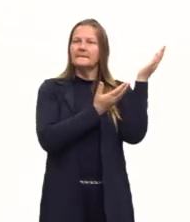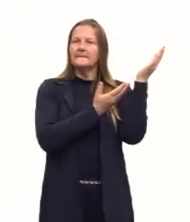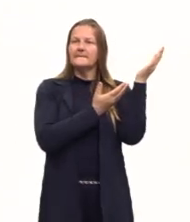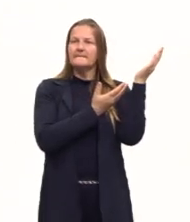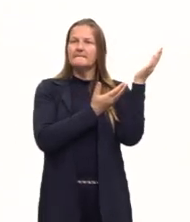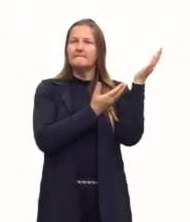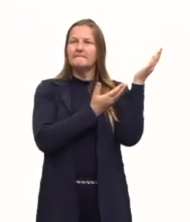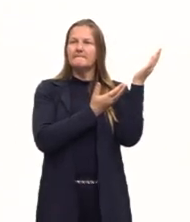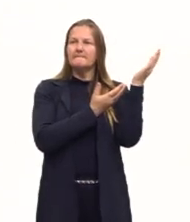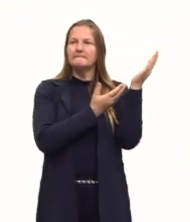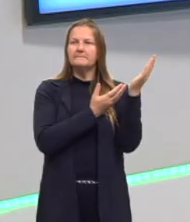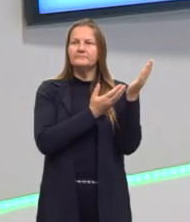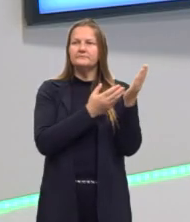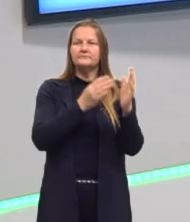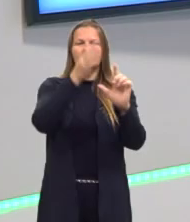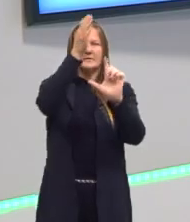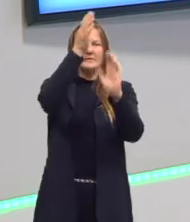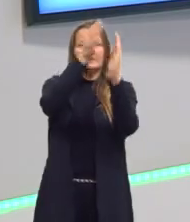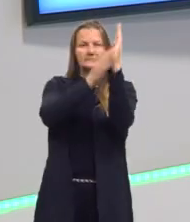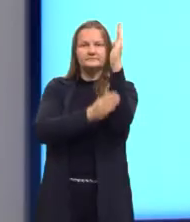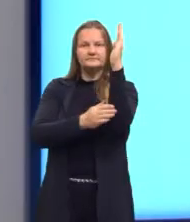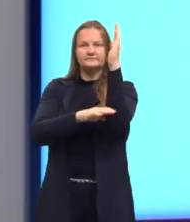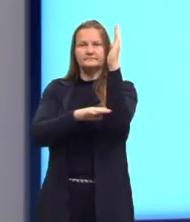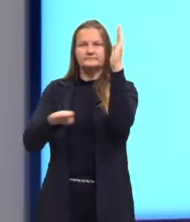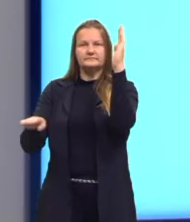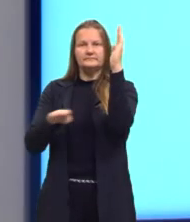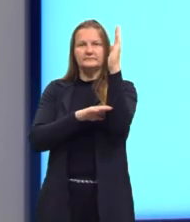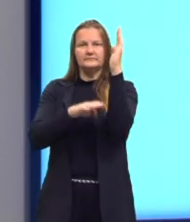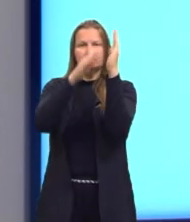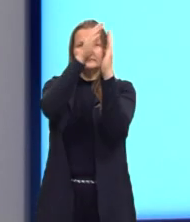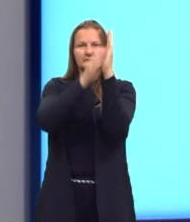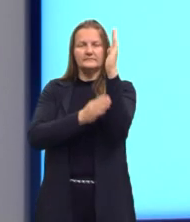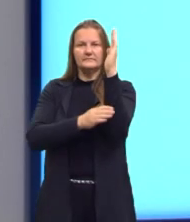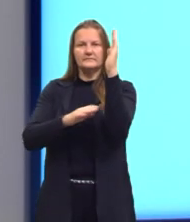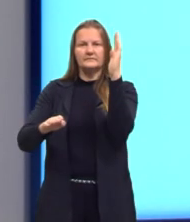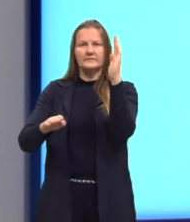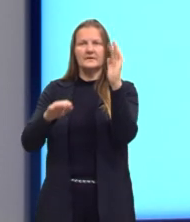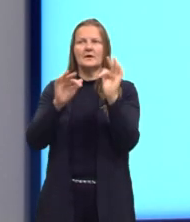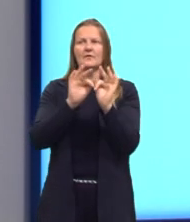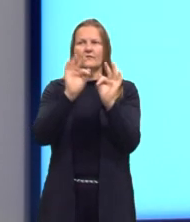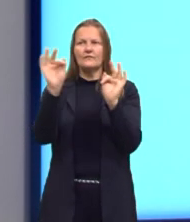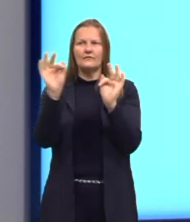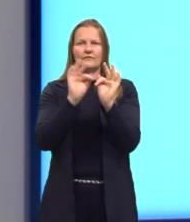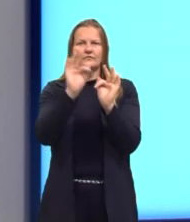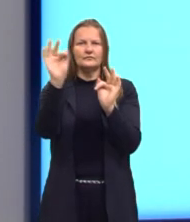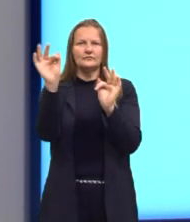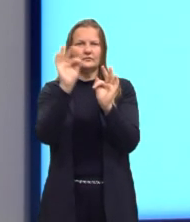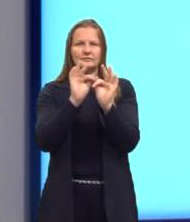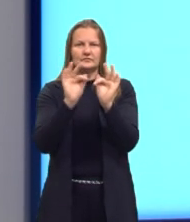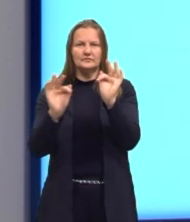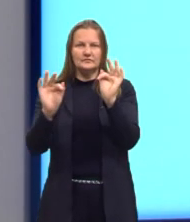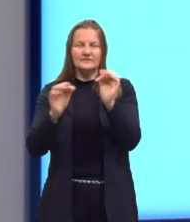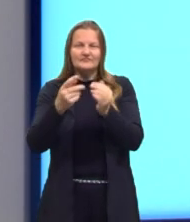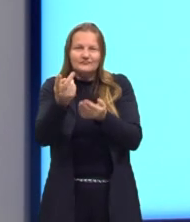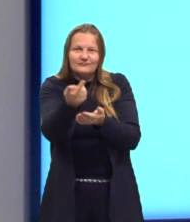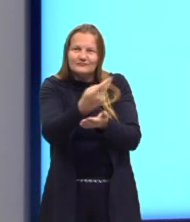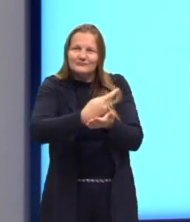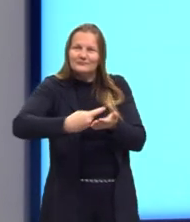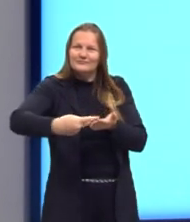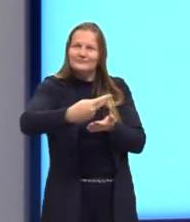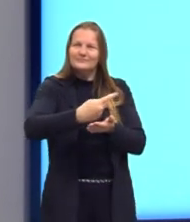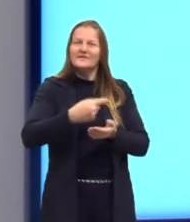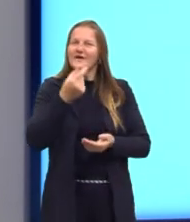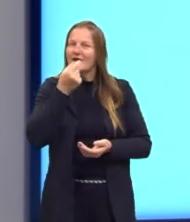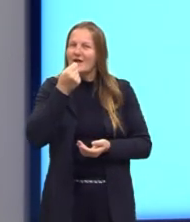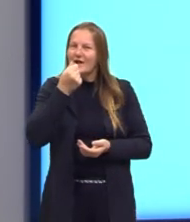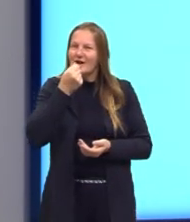nós temos ali um plano cartesiano, temos algumas funções traçadas nesse gráfico, o lápis